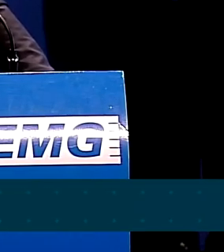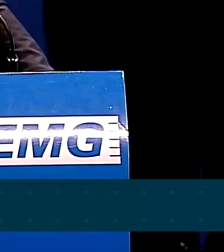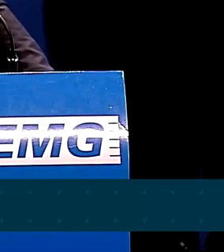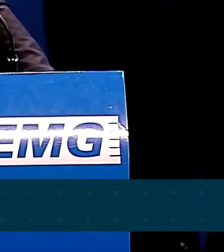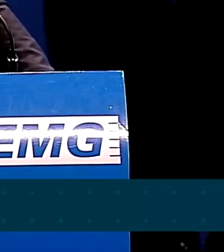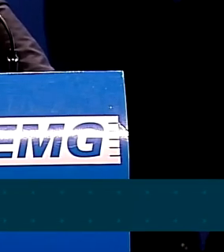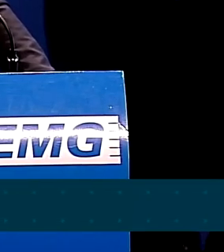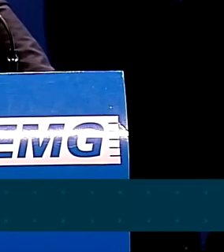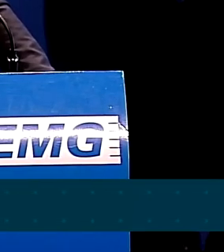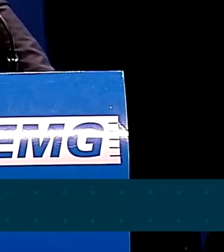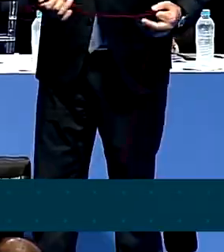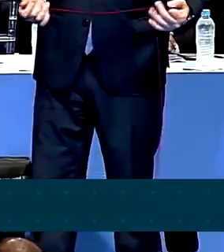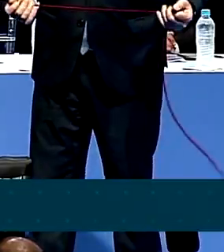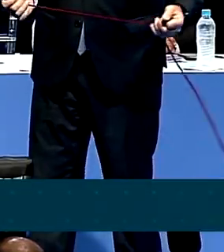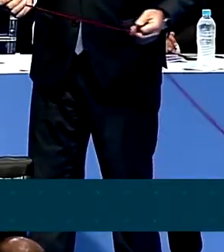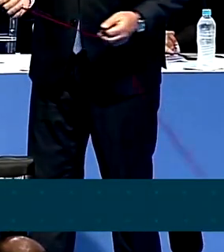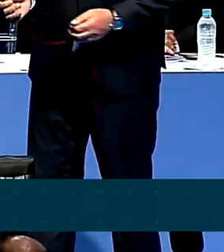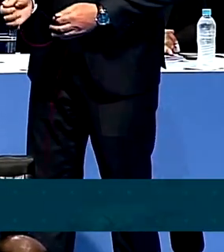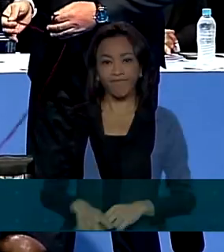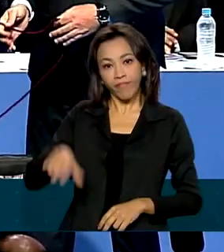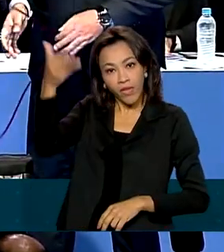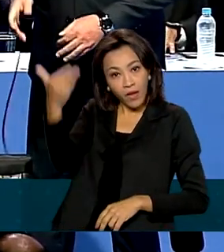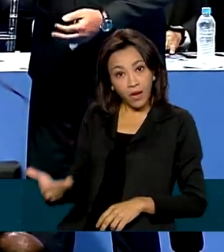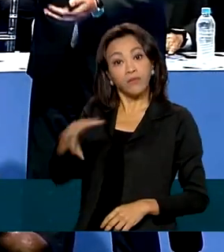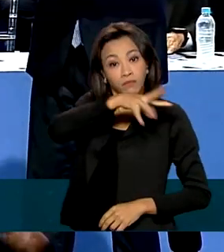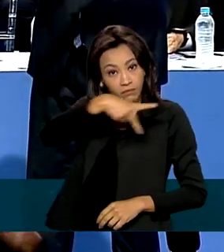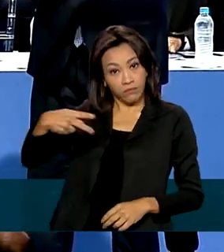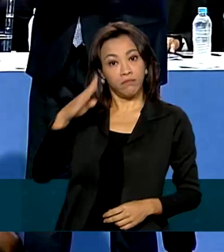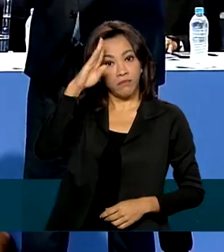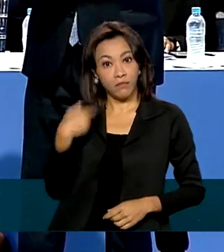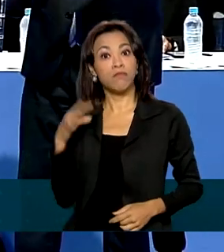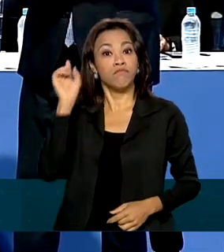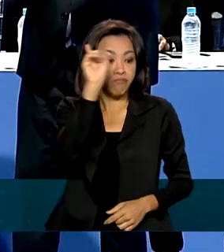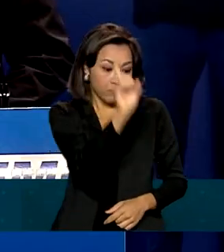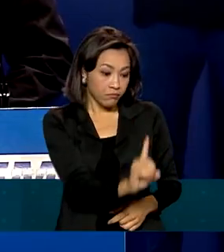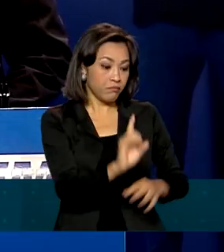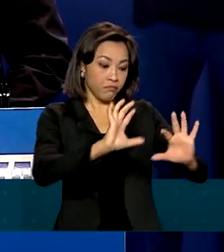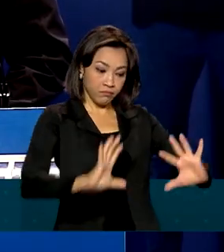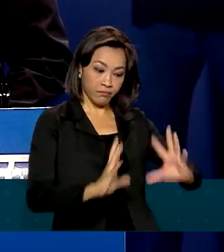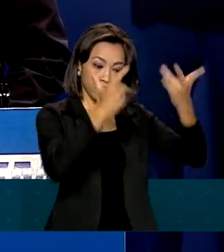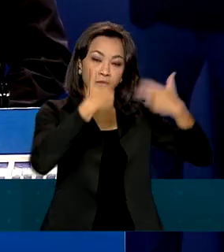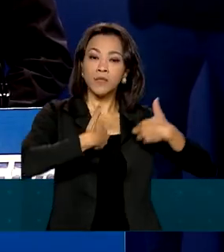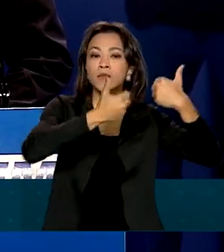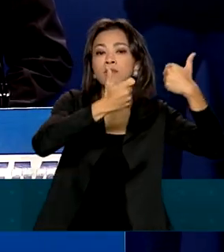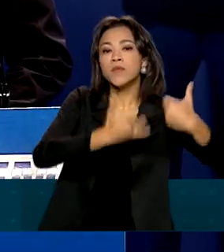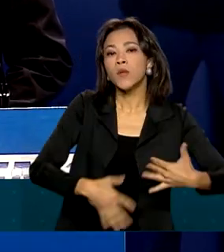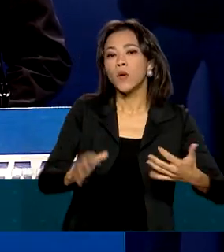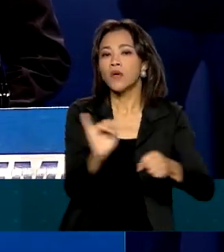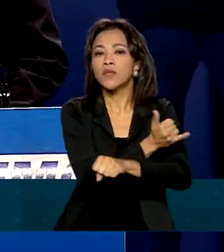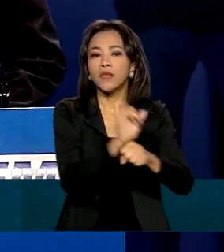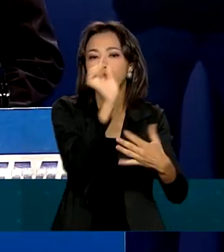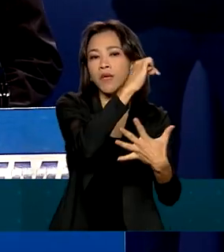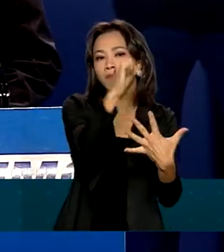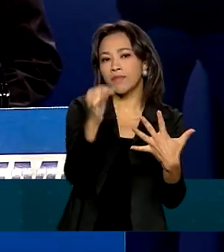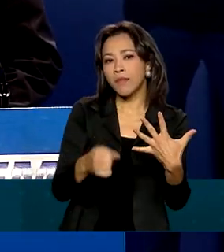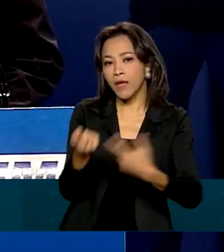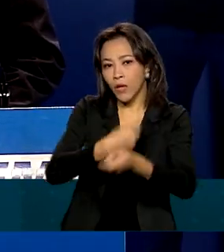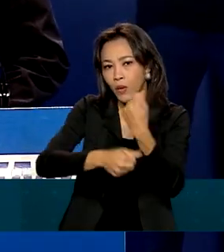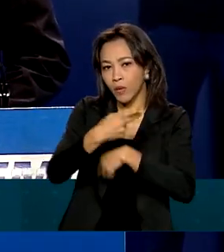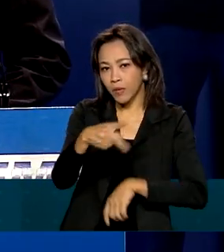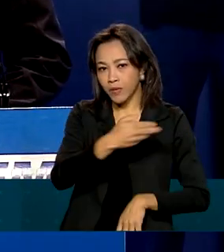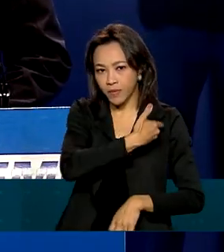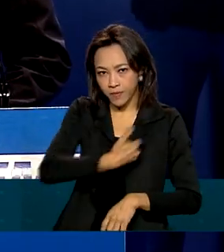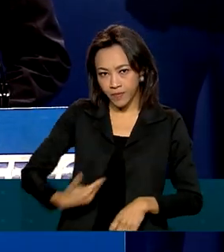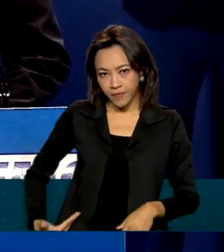dobro da média da indústria nacional. O presidente Jair Bolsonaro participou da cerimônia e ressaltou algumas medidas econômicas de seu governo.